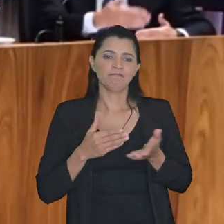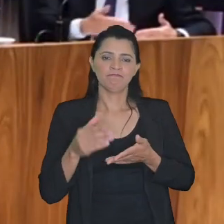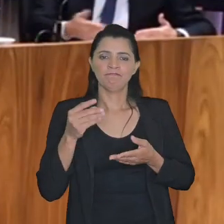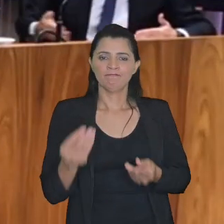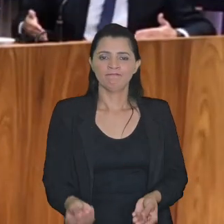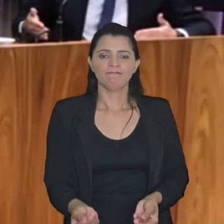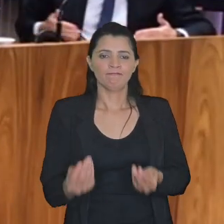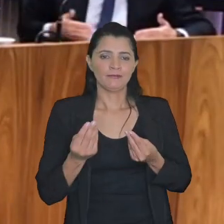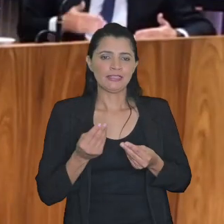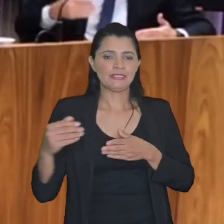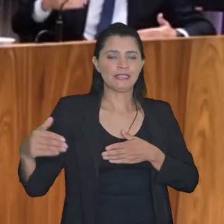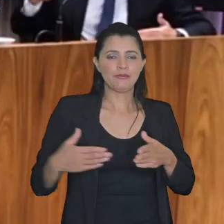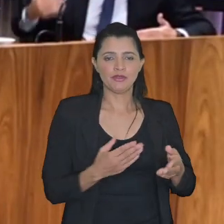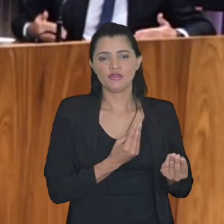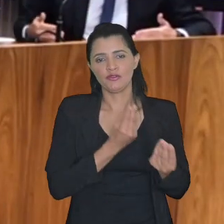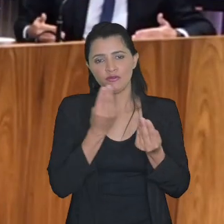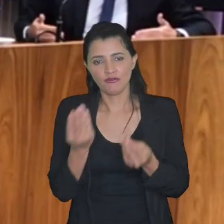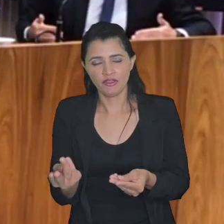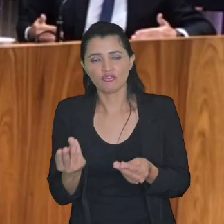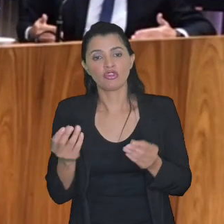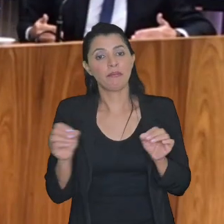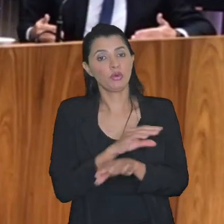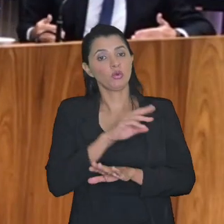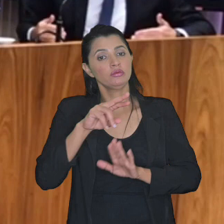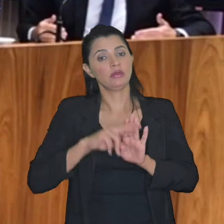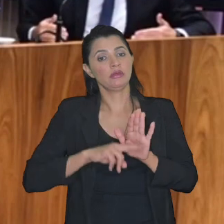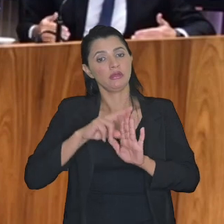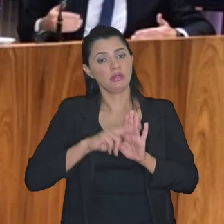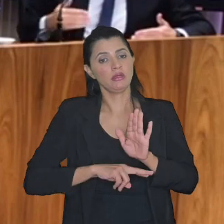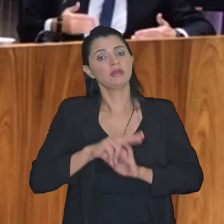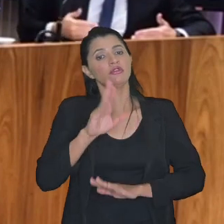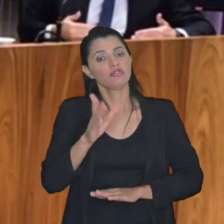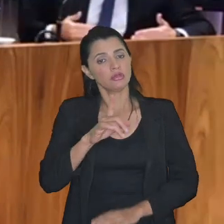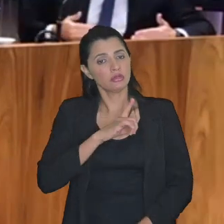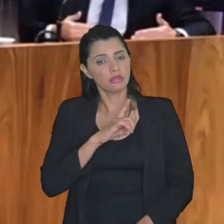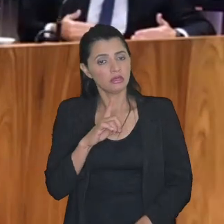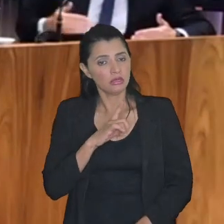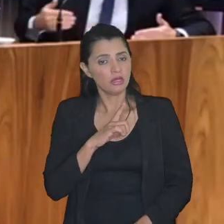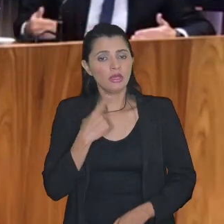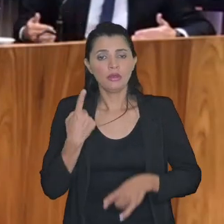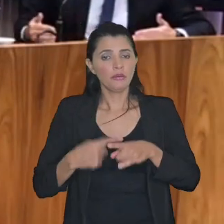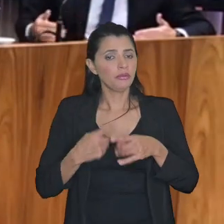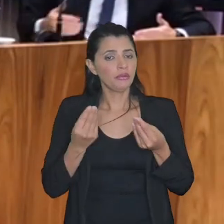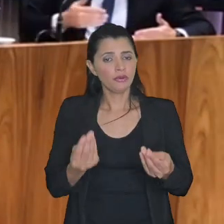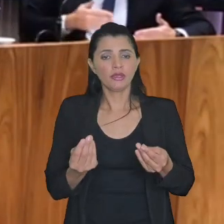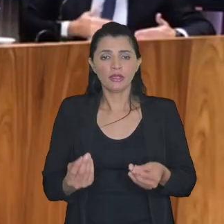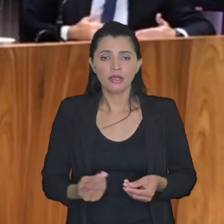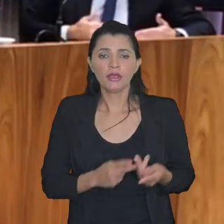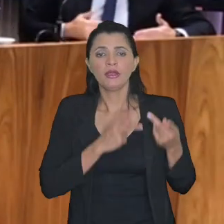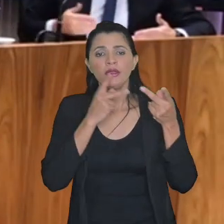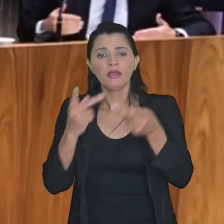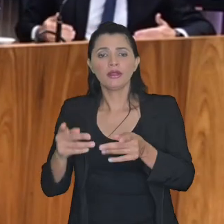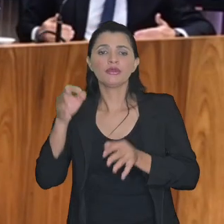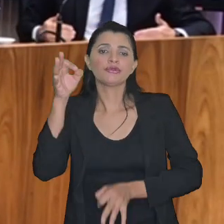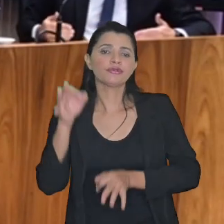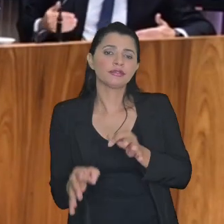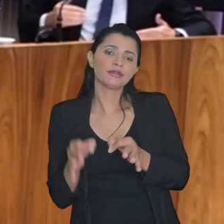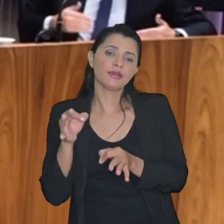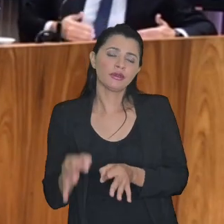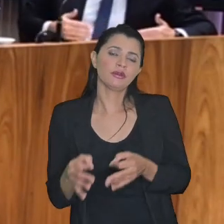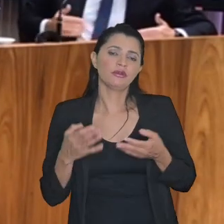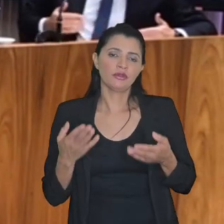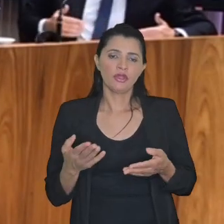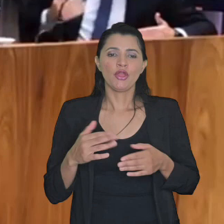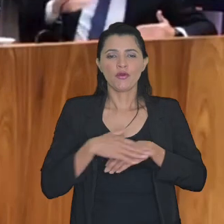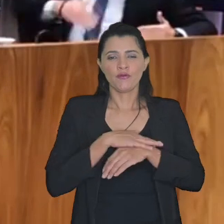já há esse caminho regulamentado não há por que você recorrer ao judiciário aqui eu